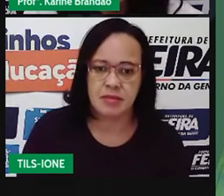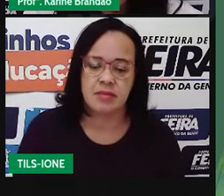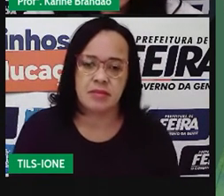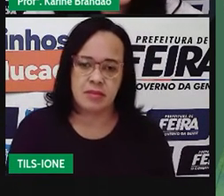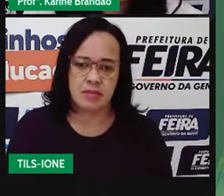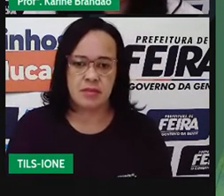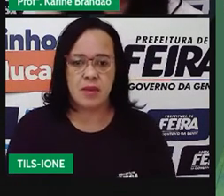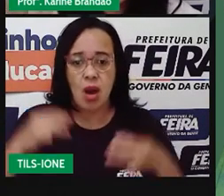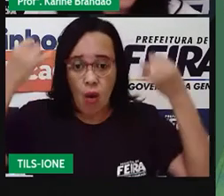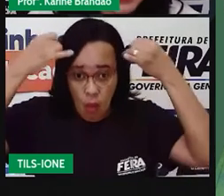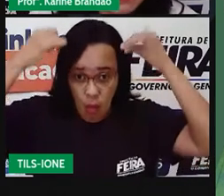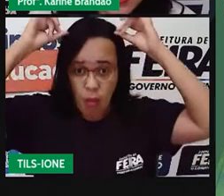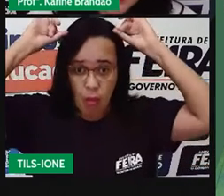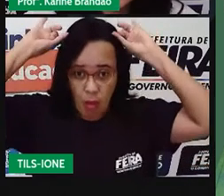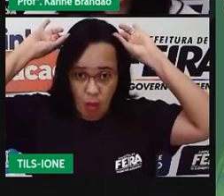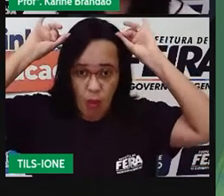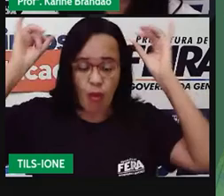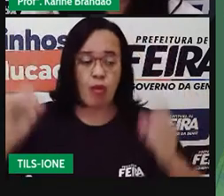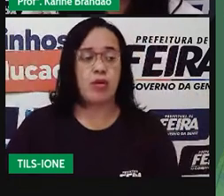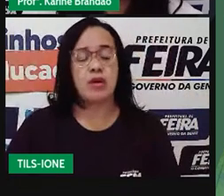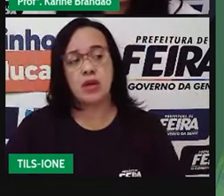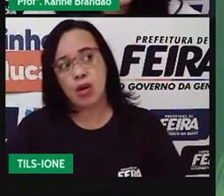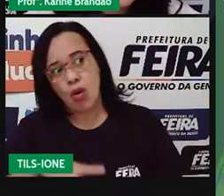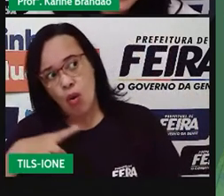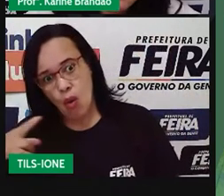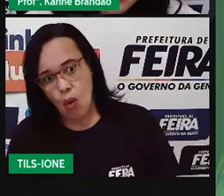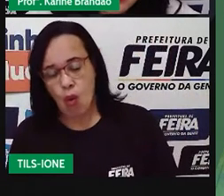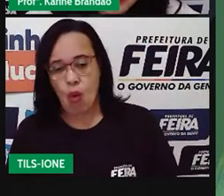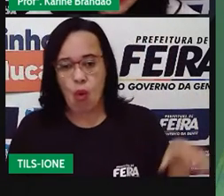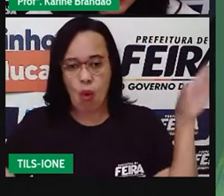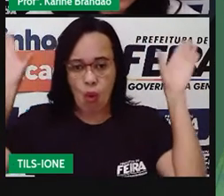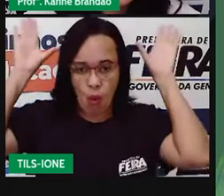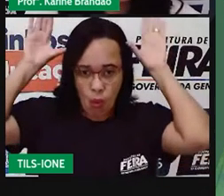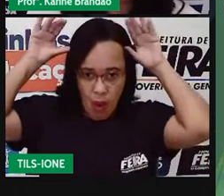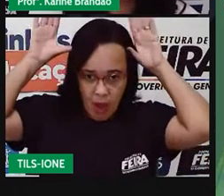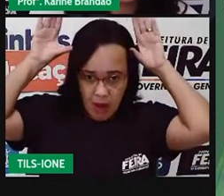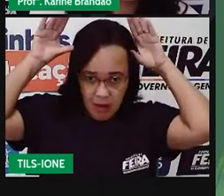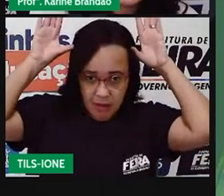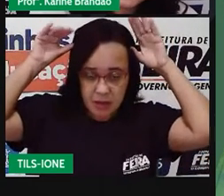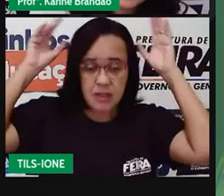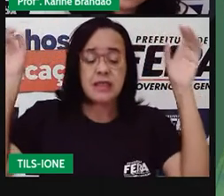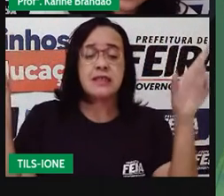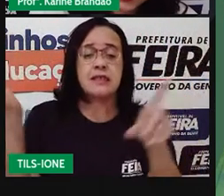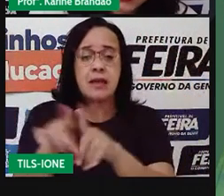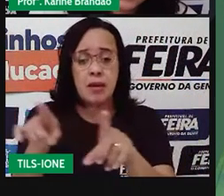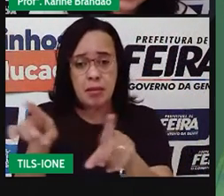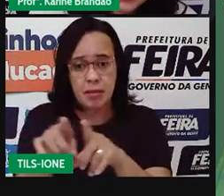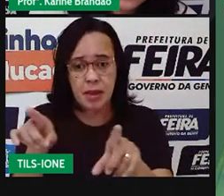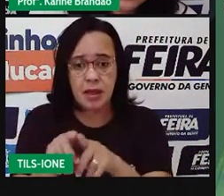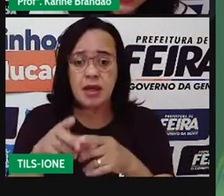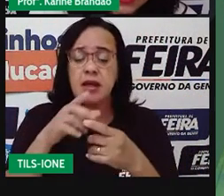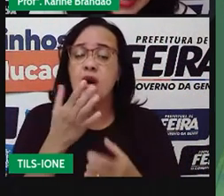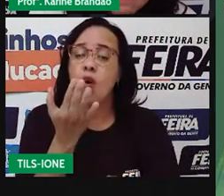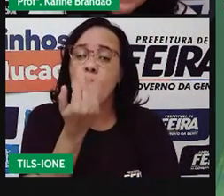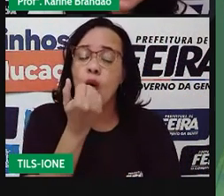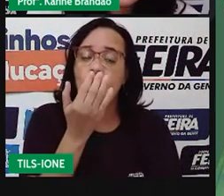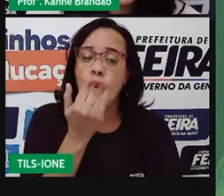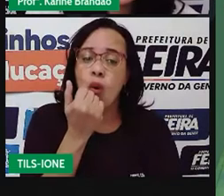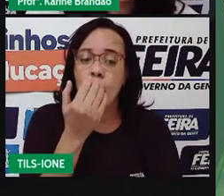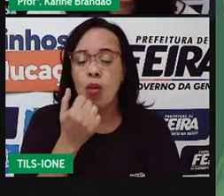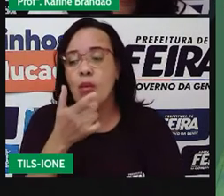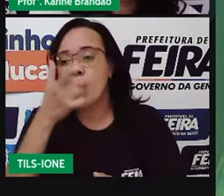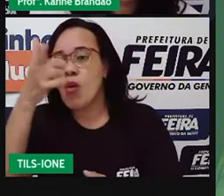O boi, né? Ou o elefante, ele está se alimentando de outro ser vivo, não tá?